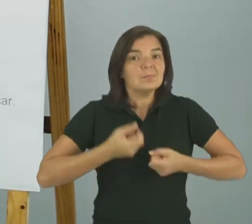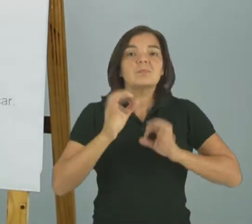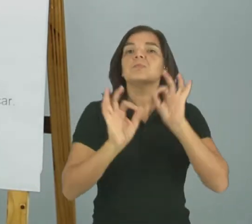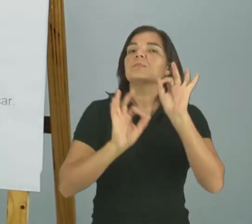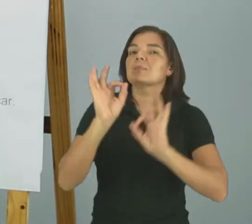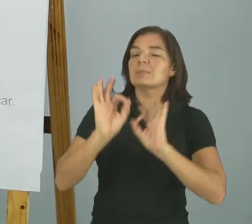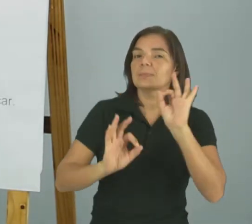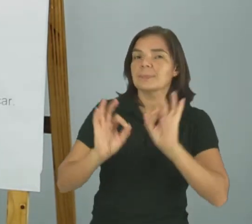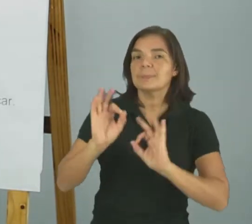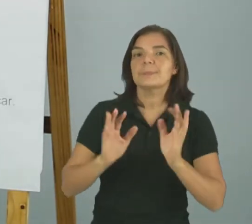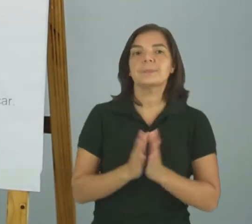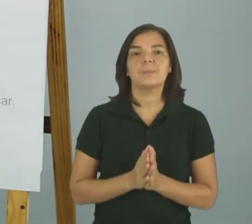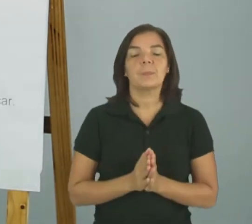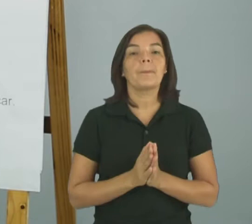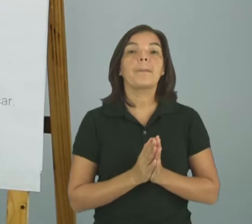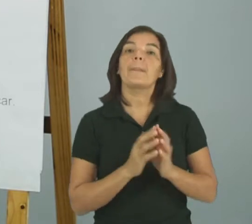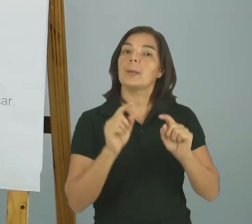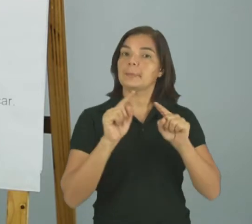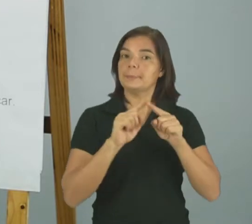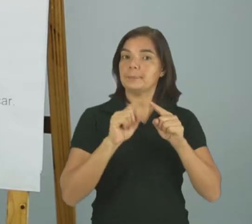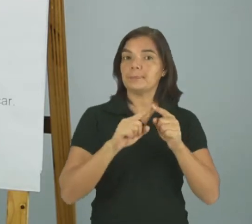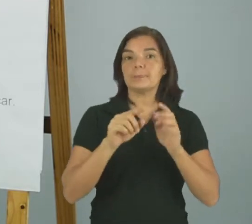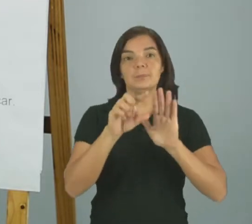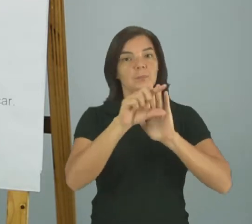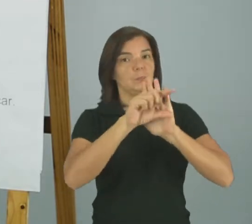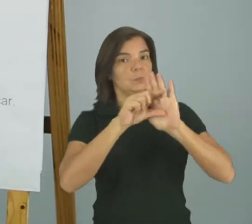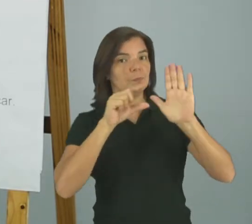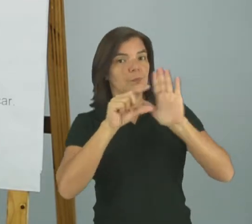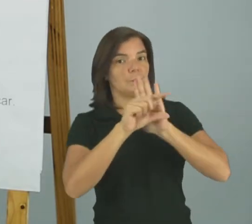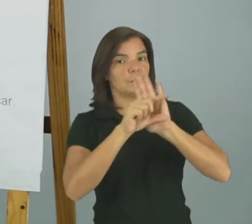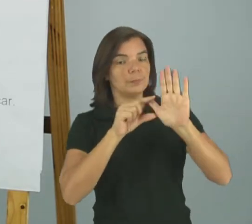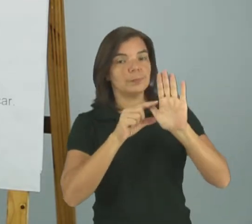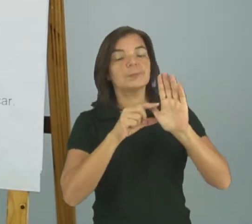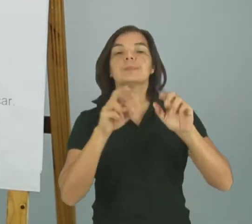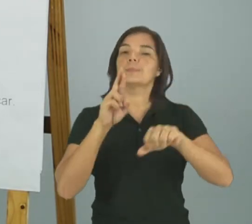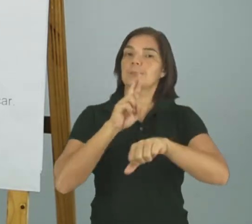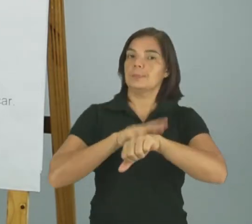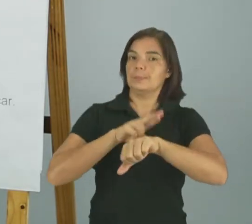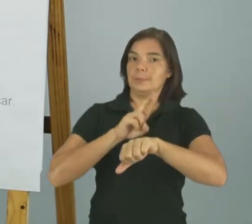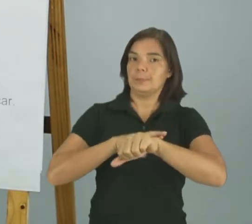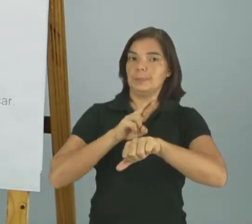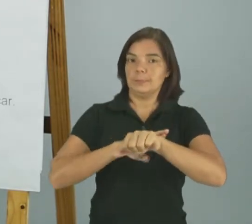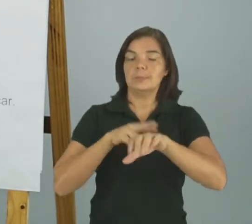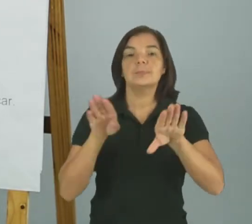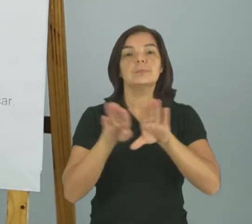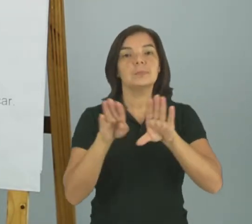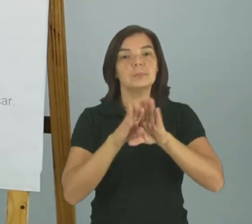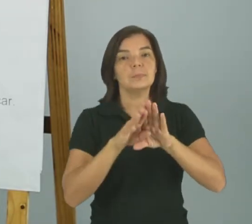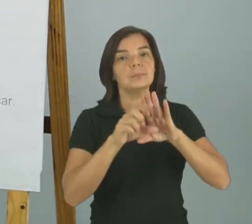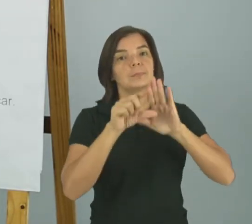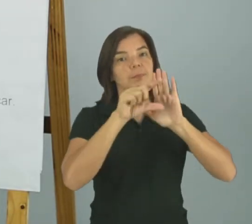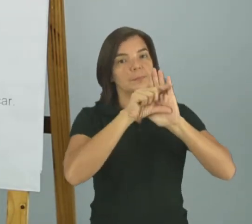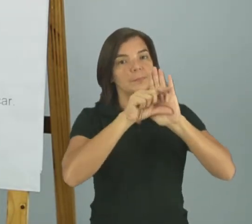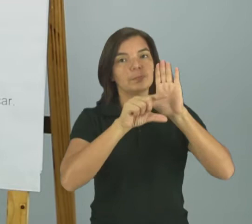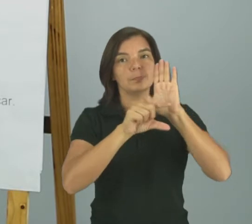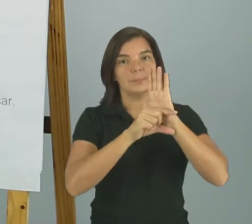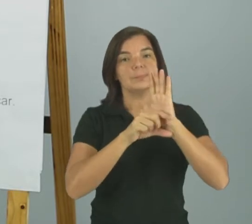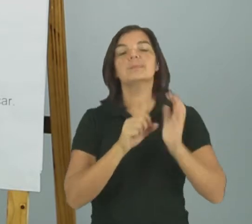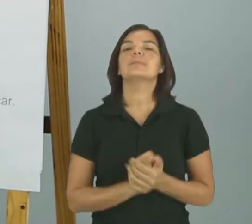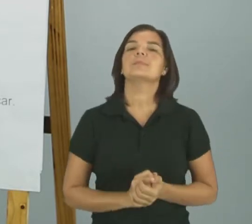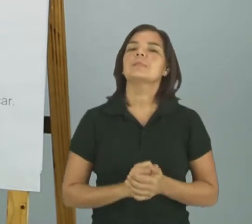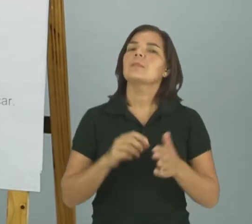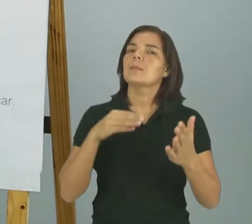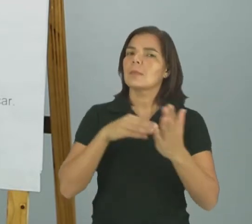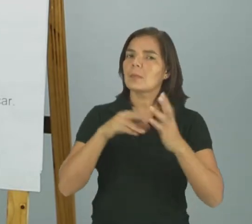formado Lá foi citado sobre estrofe Rimas E versos Tá? Até